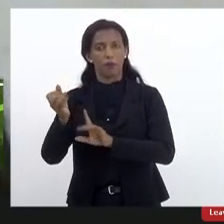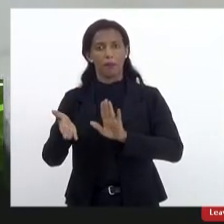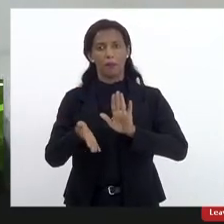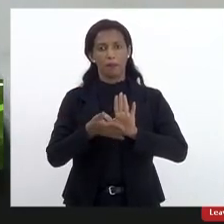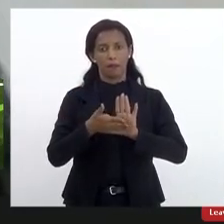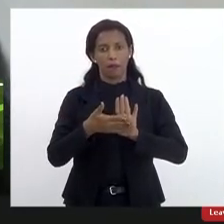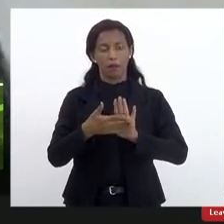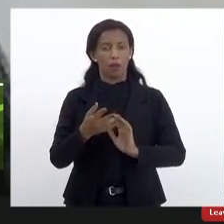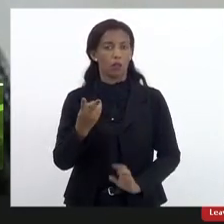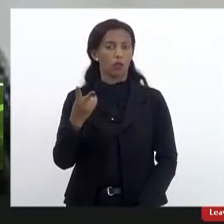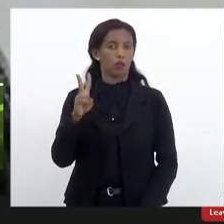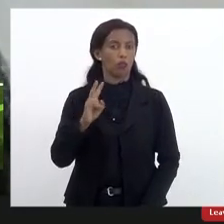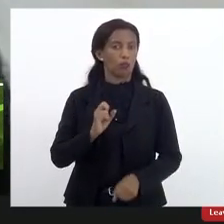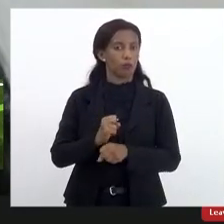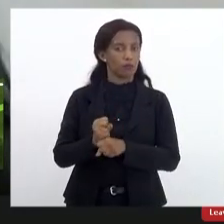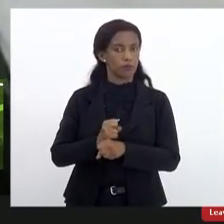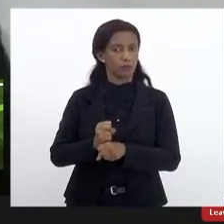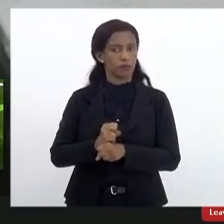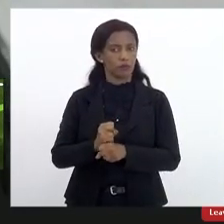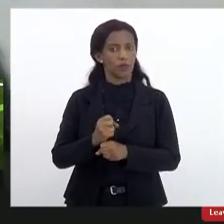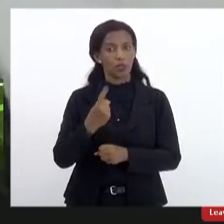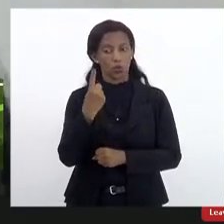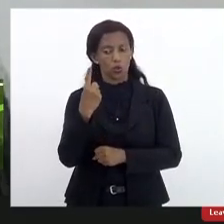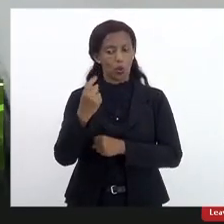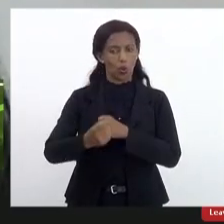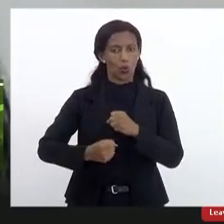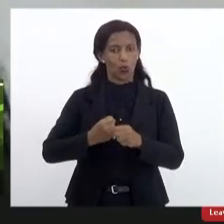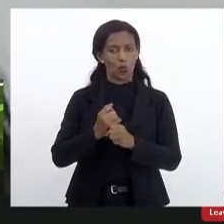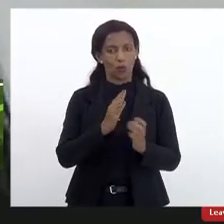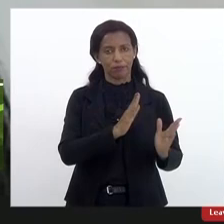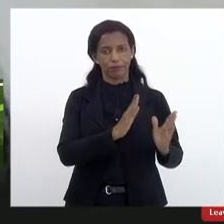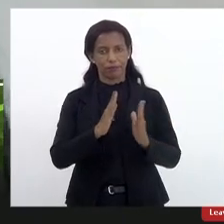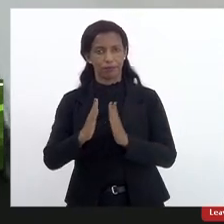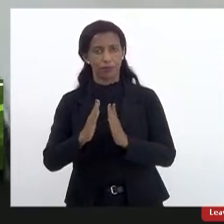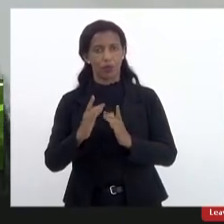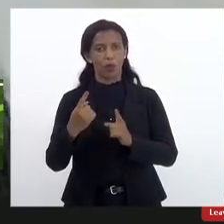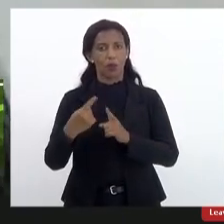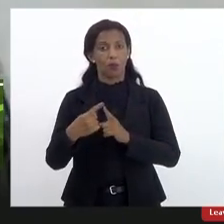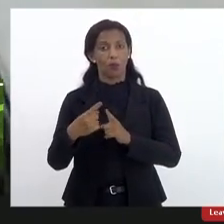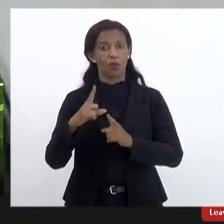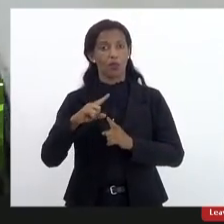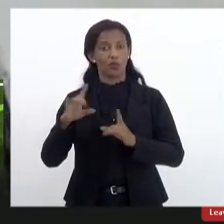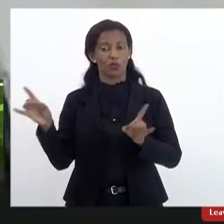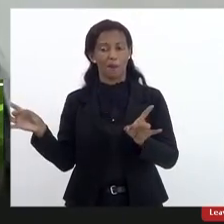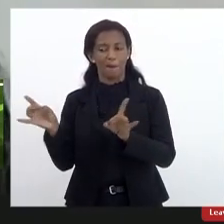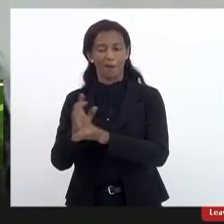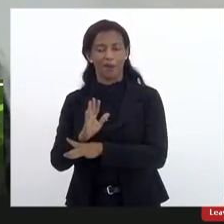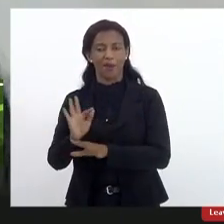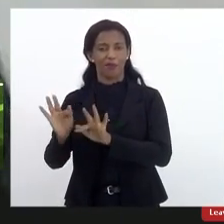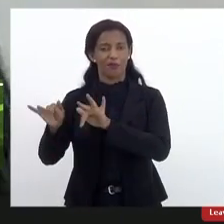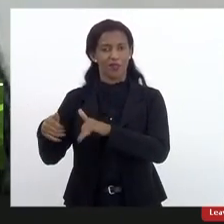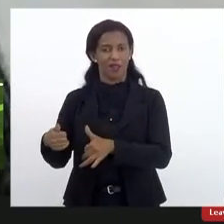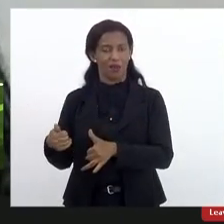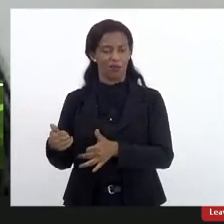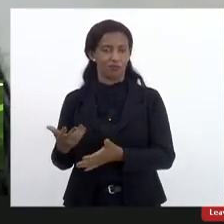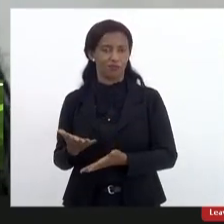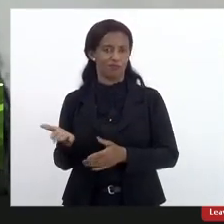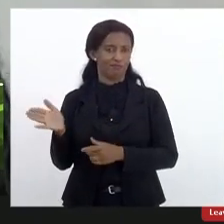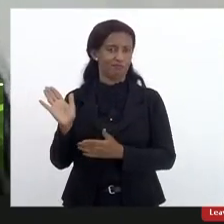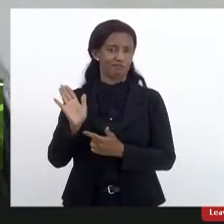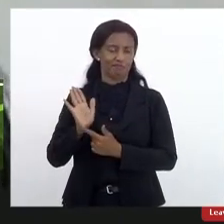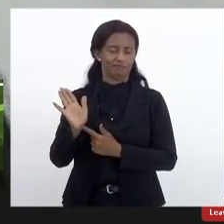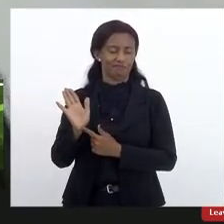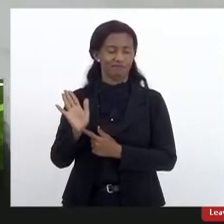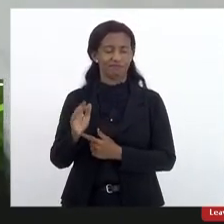dois anos e foi cumprido apenas um ano porque nós tínhamos à frente o término do mandato num